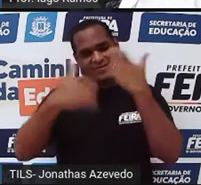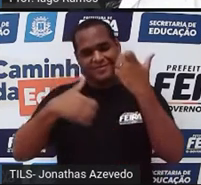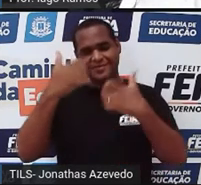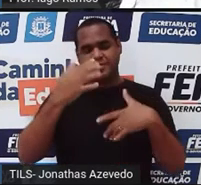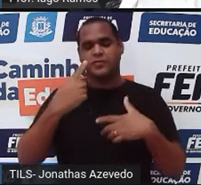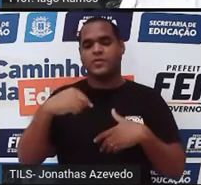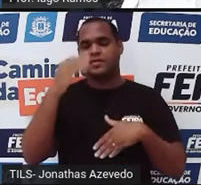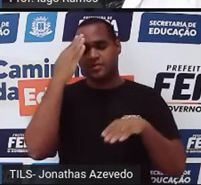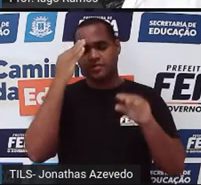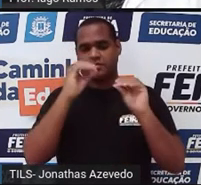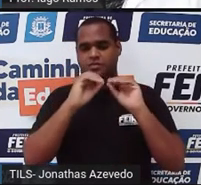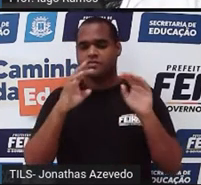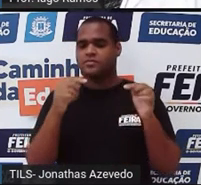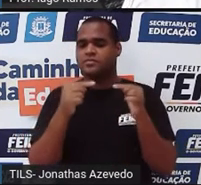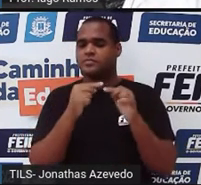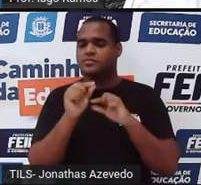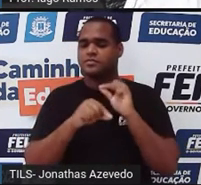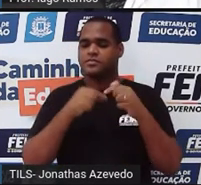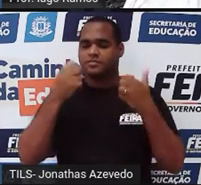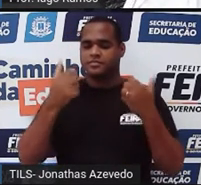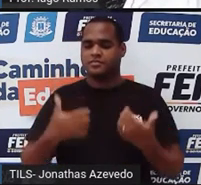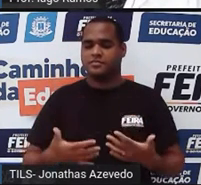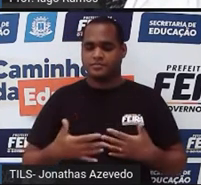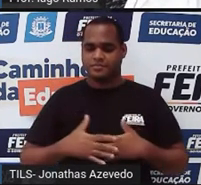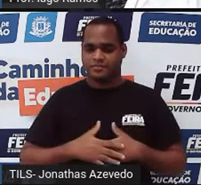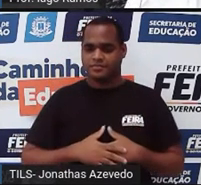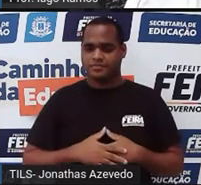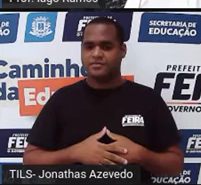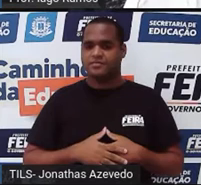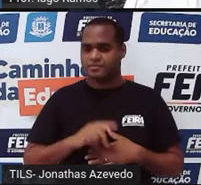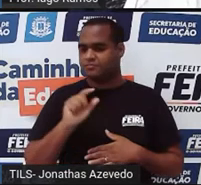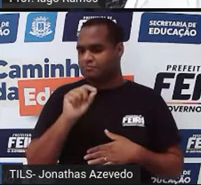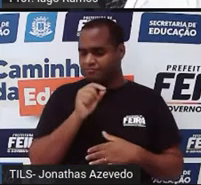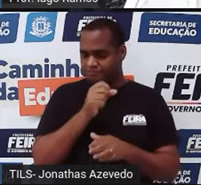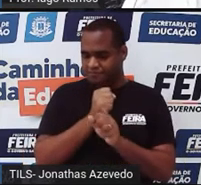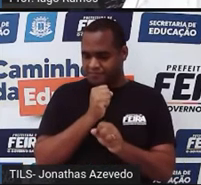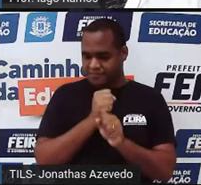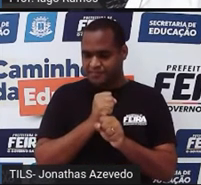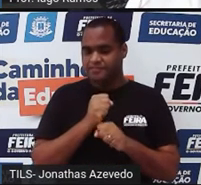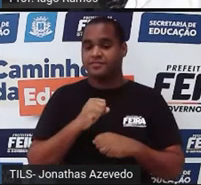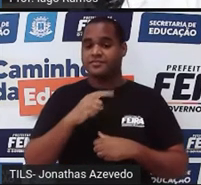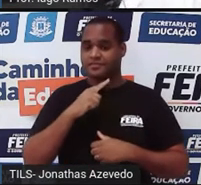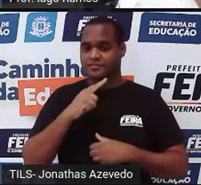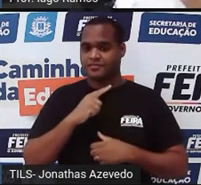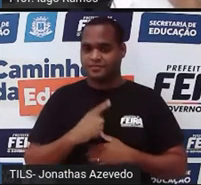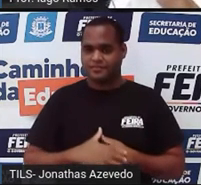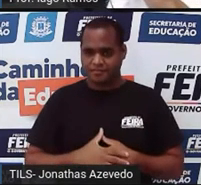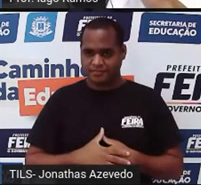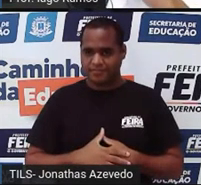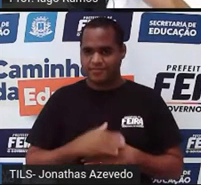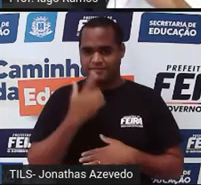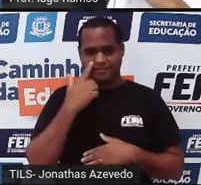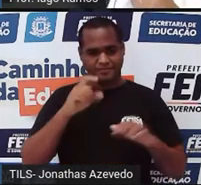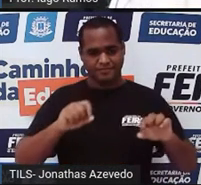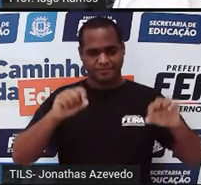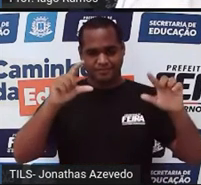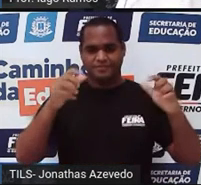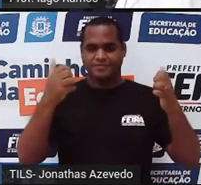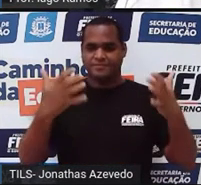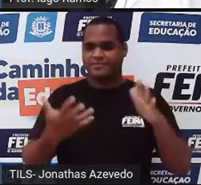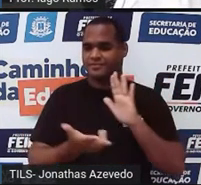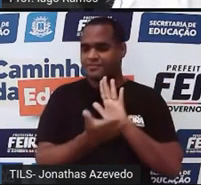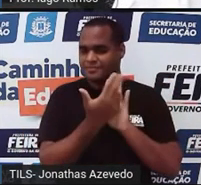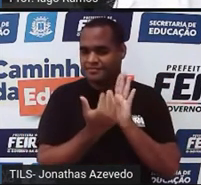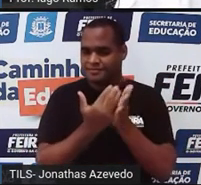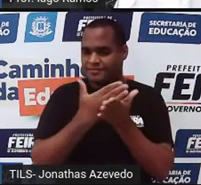é para a gente entender, assim, de fato como é que surgiu essa coisa da contagem, tá? Então, na próxima tela, uma imagem que começa